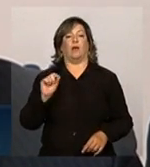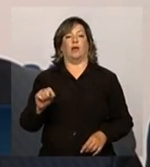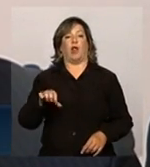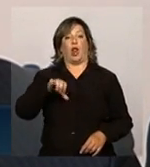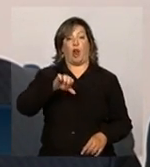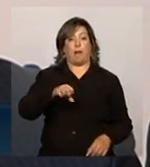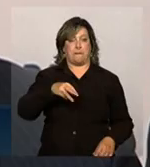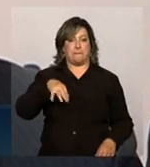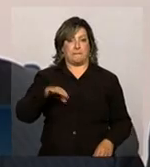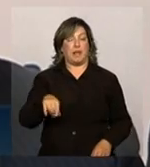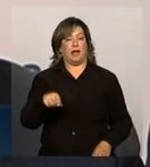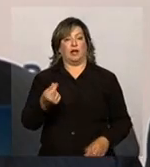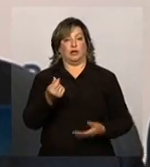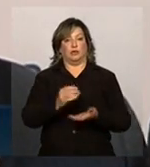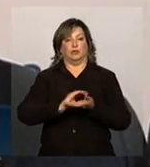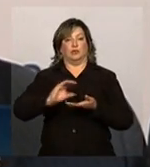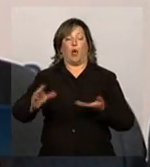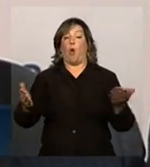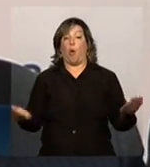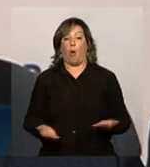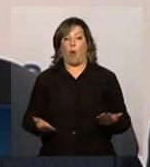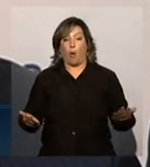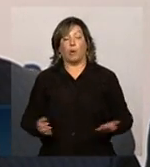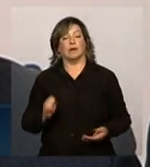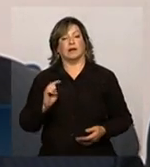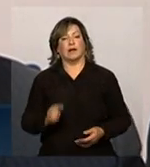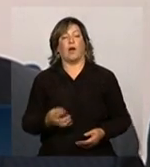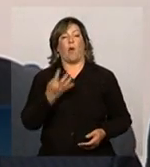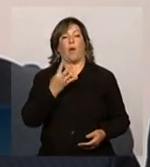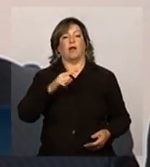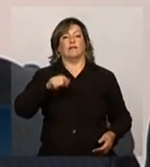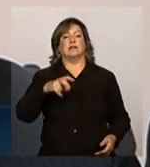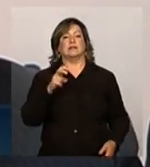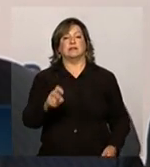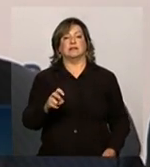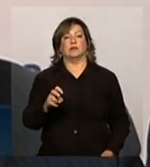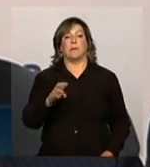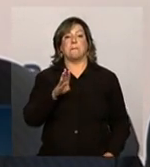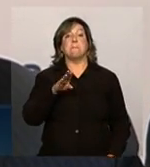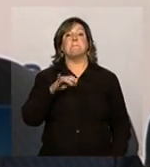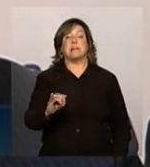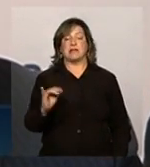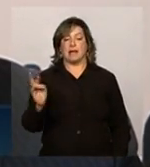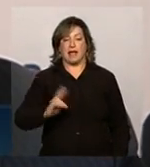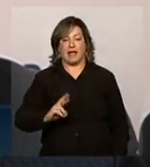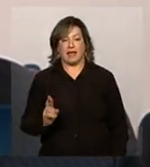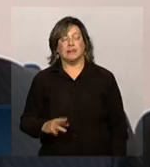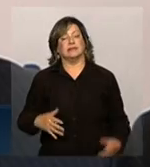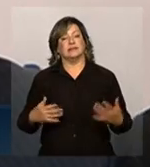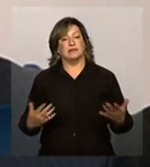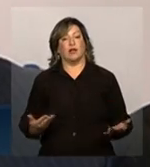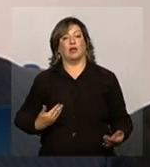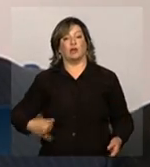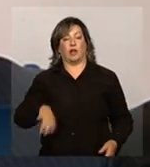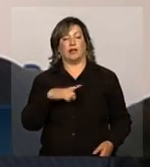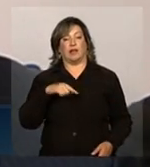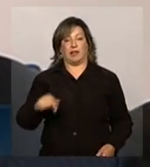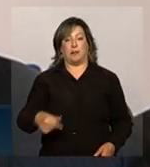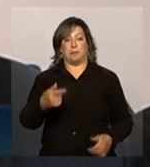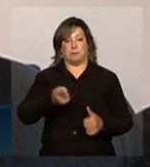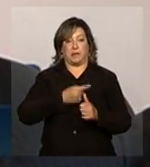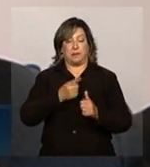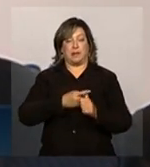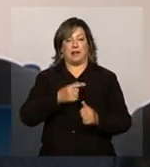9 de maio, o investimento hoje estimado é de 4,5 bilhões de reais. Então, nós já estamos vendo aí no primeiro semestre